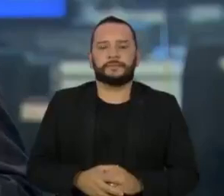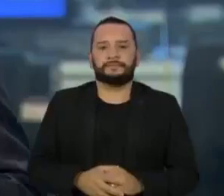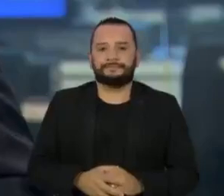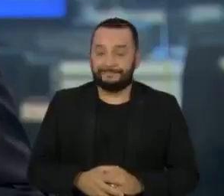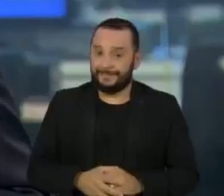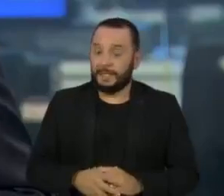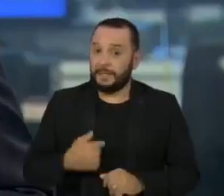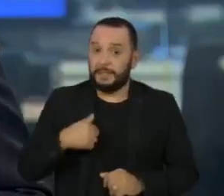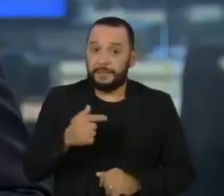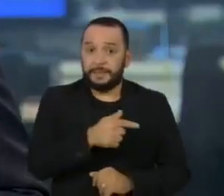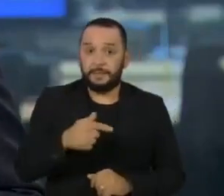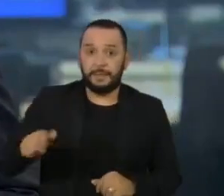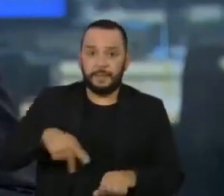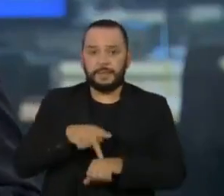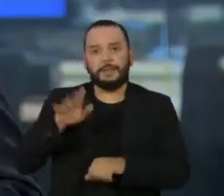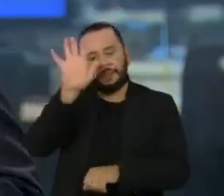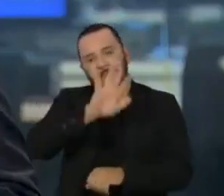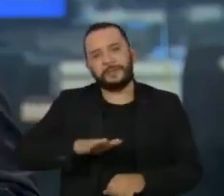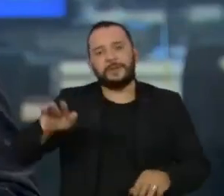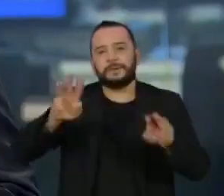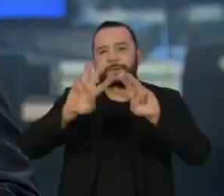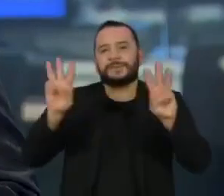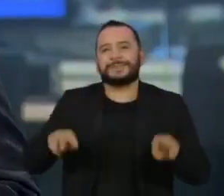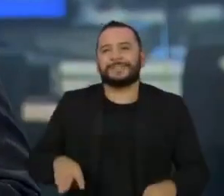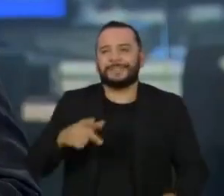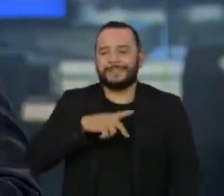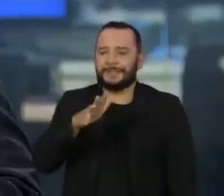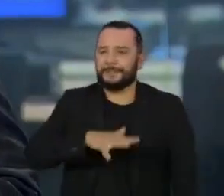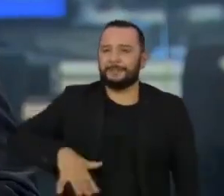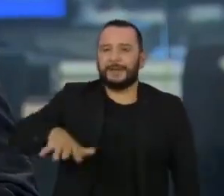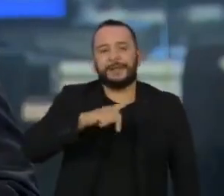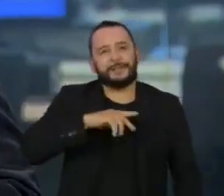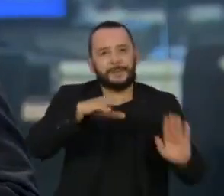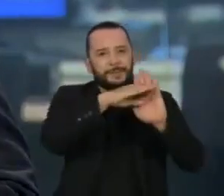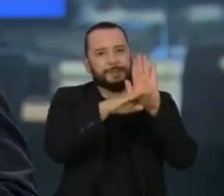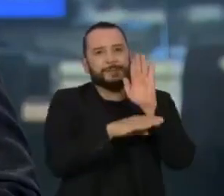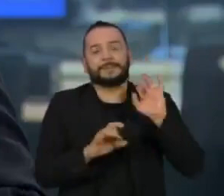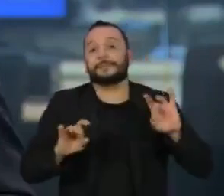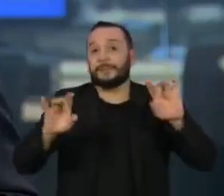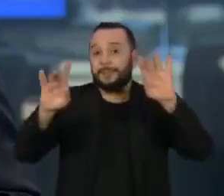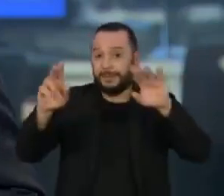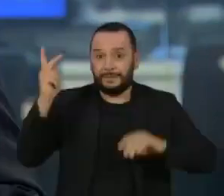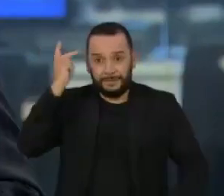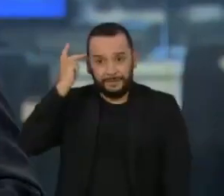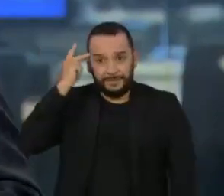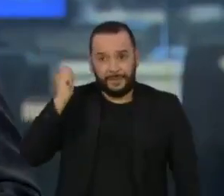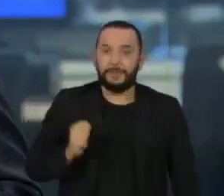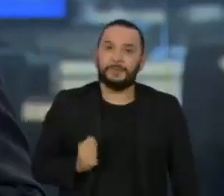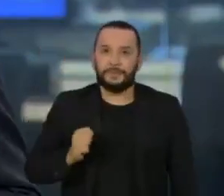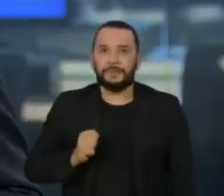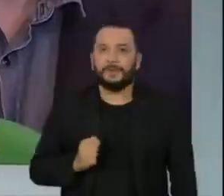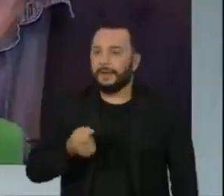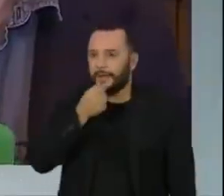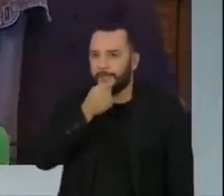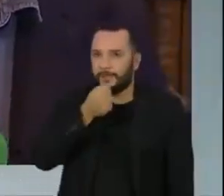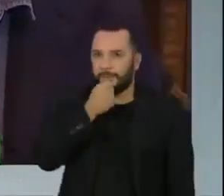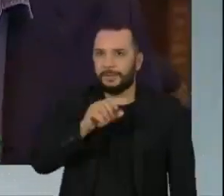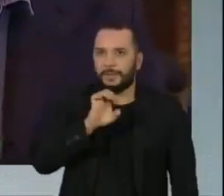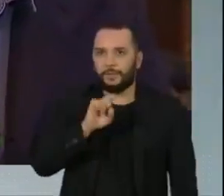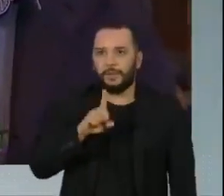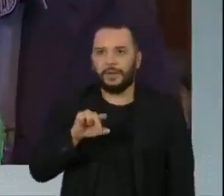Estamos na Semana Nacional de Museus e esses espaços têm programação especial online em São Paulo. O repórter Eduardo